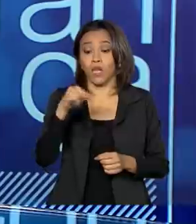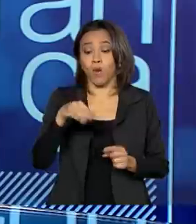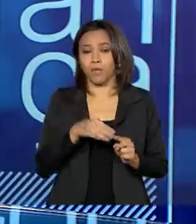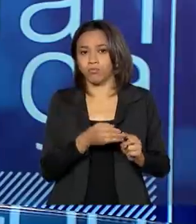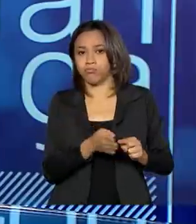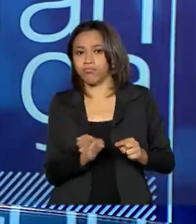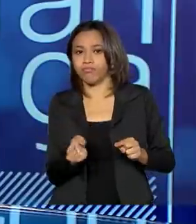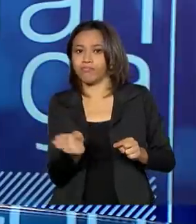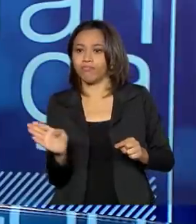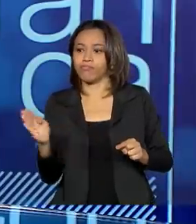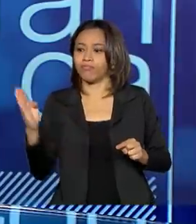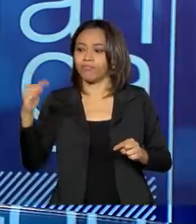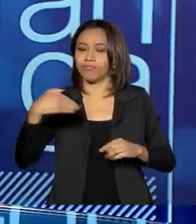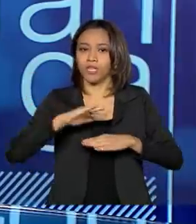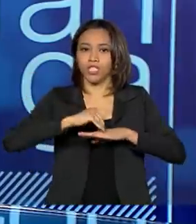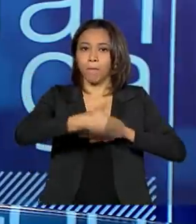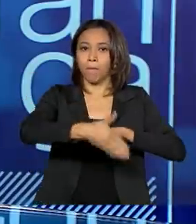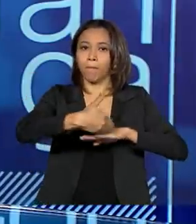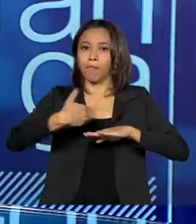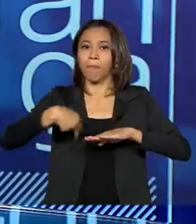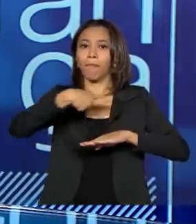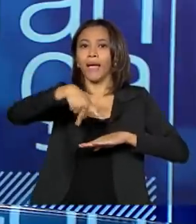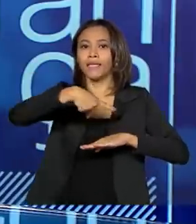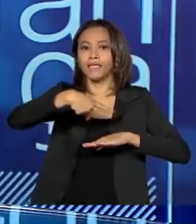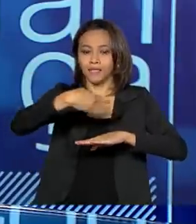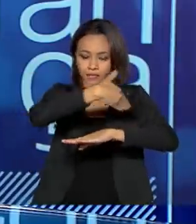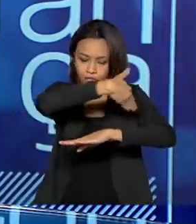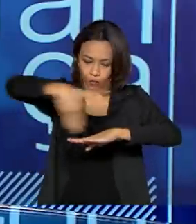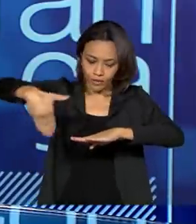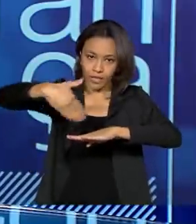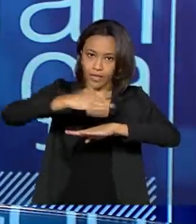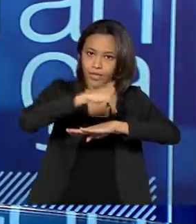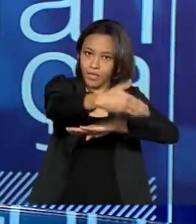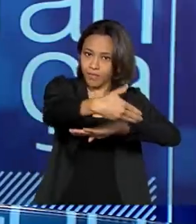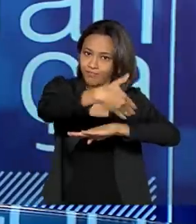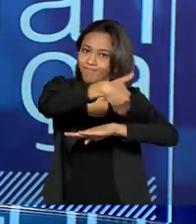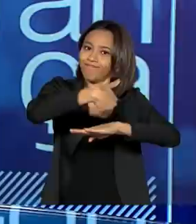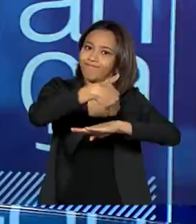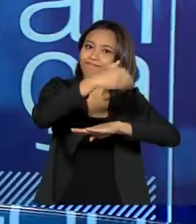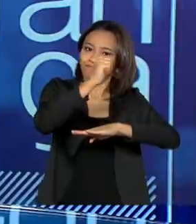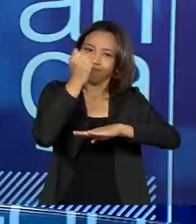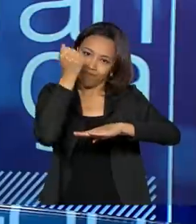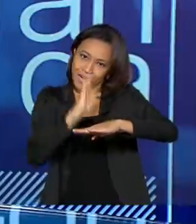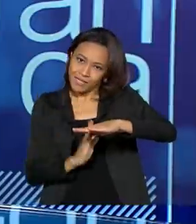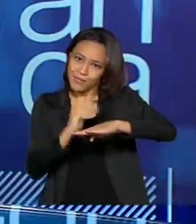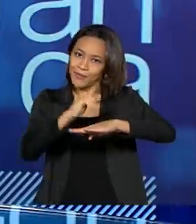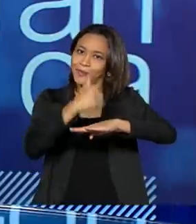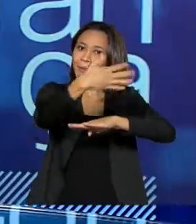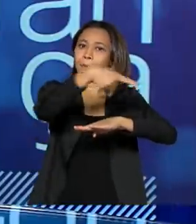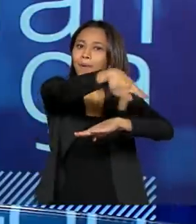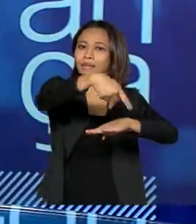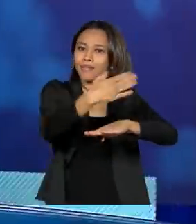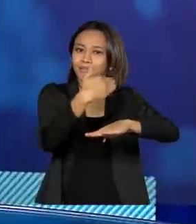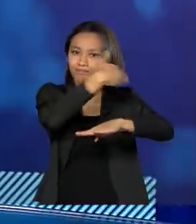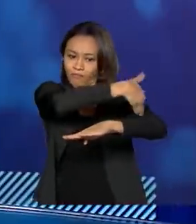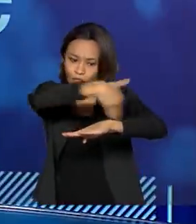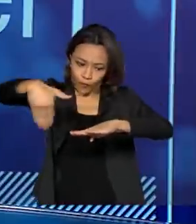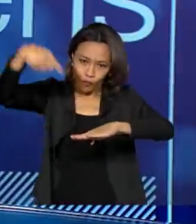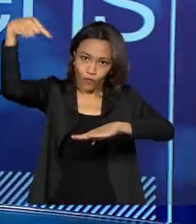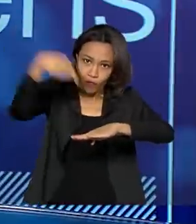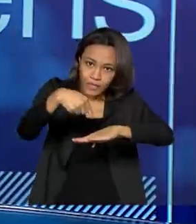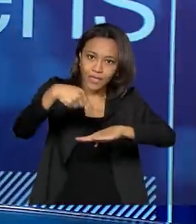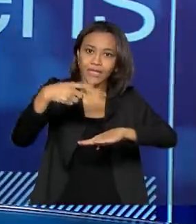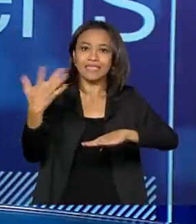bastante. Temos que levar em consideração a questão da fronteira, né, a questão de nós